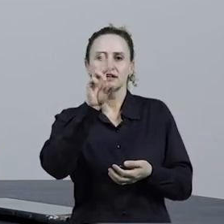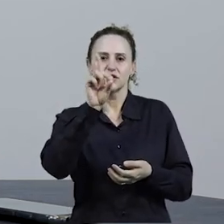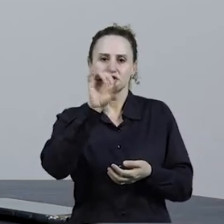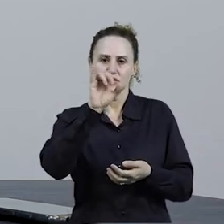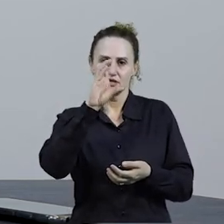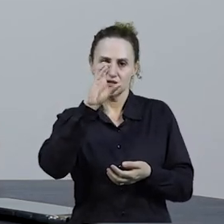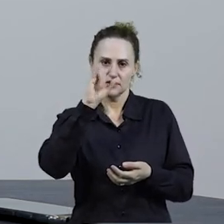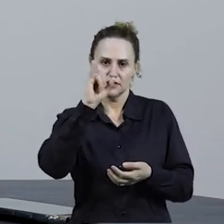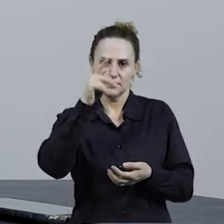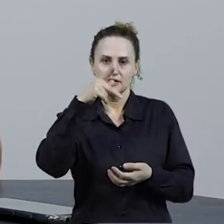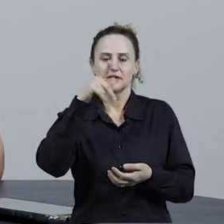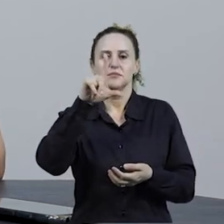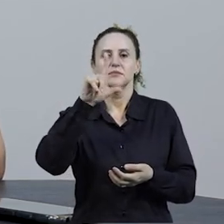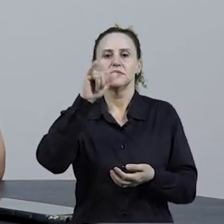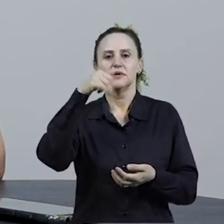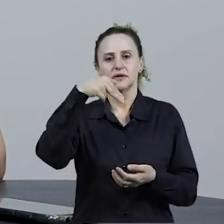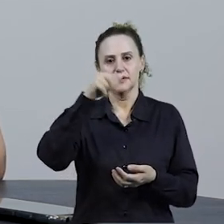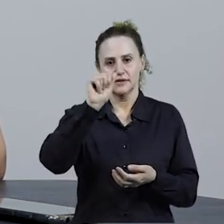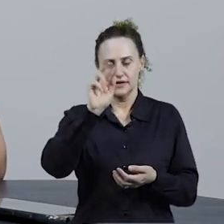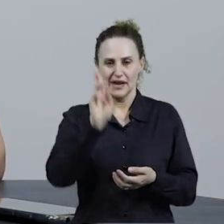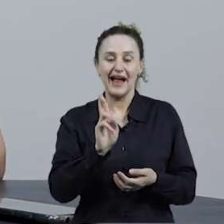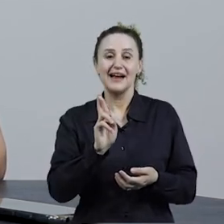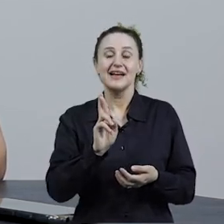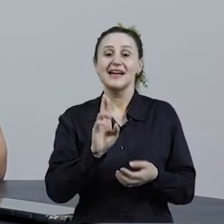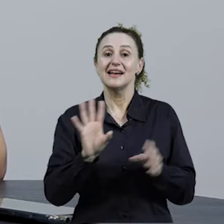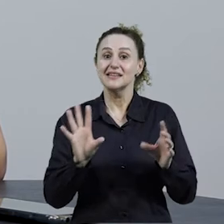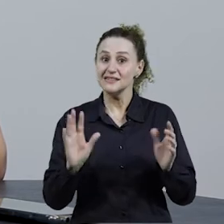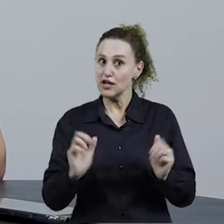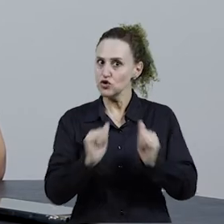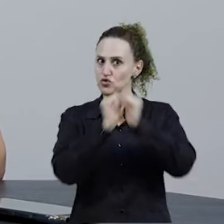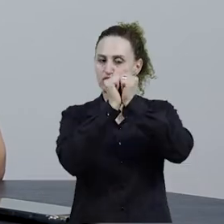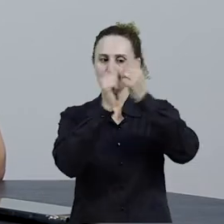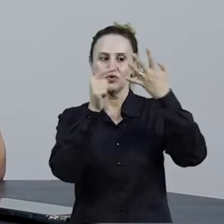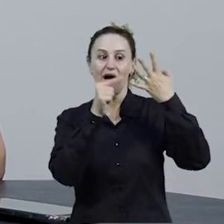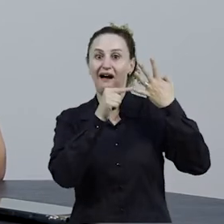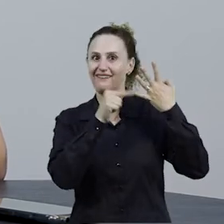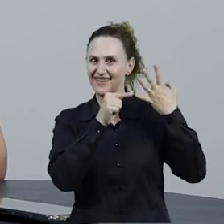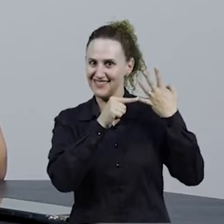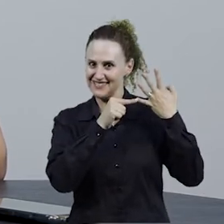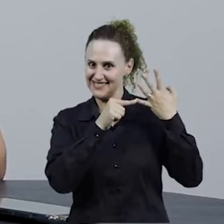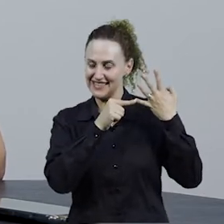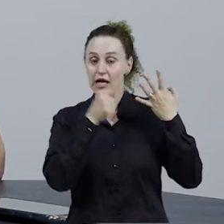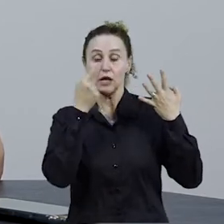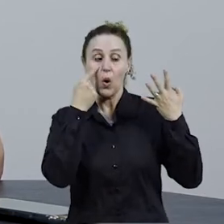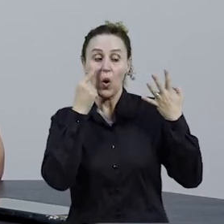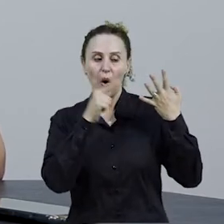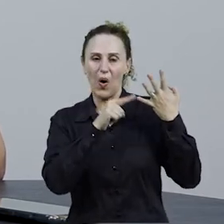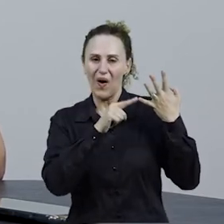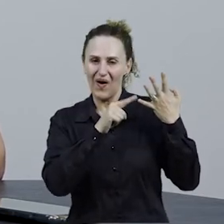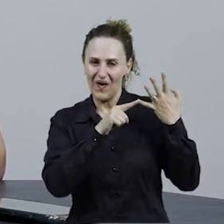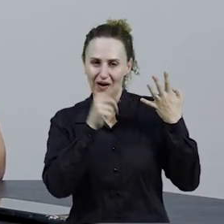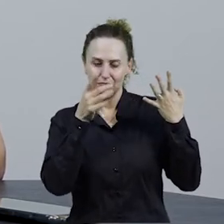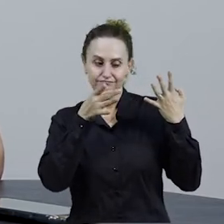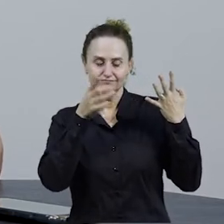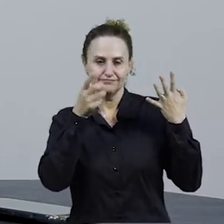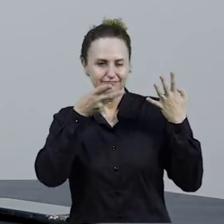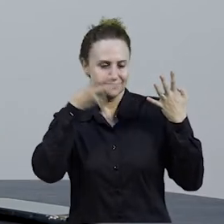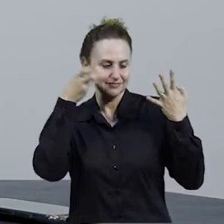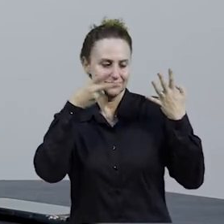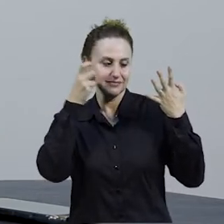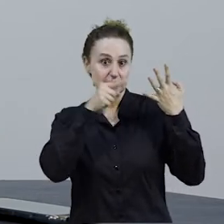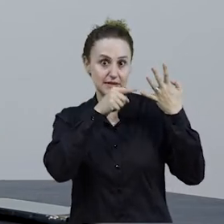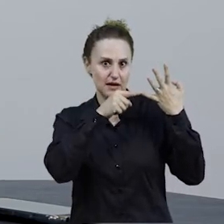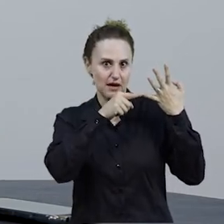está justamente nessa unidade de autoestudo 4. Então, que vocês possam olhar com cuidado. Vocês vão